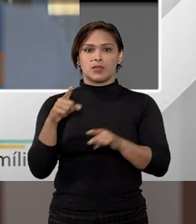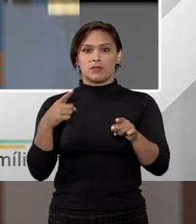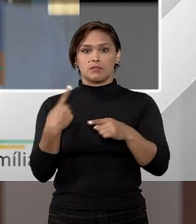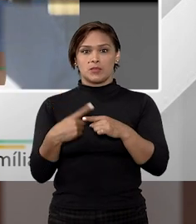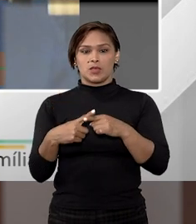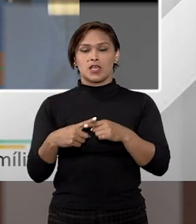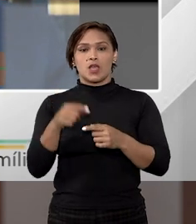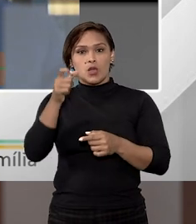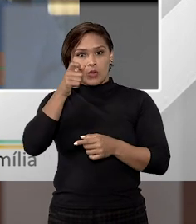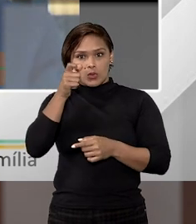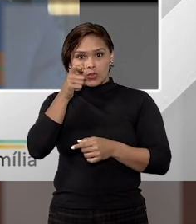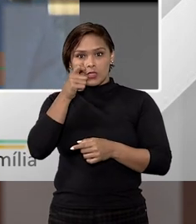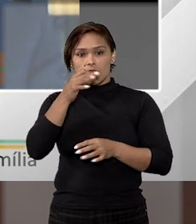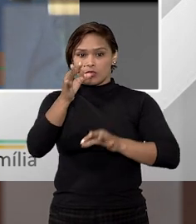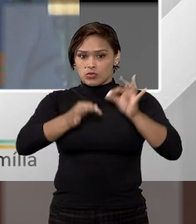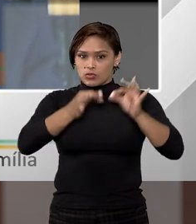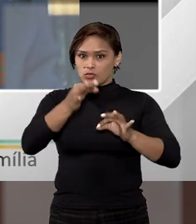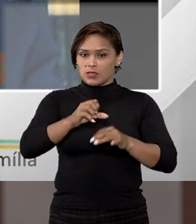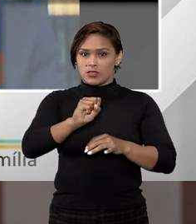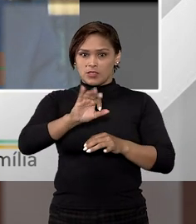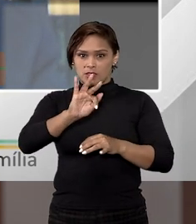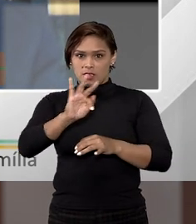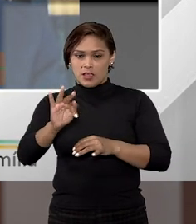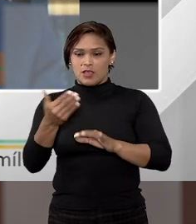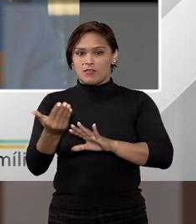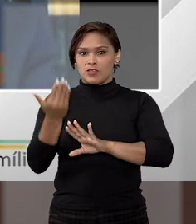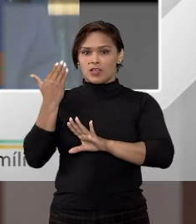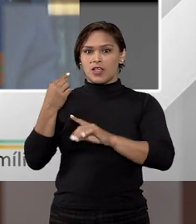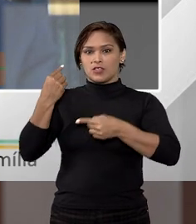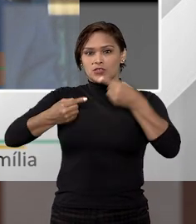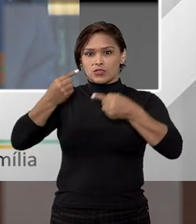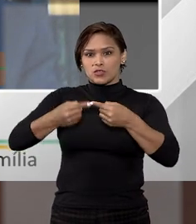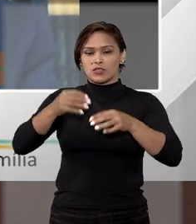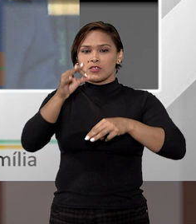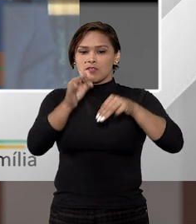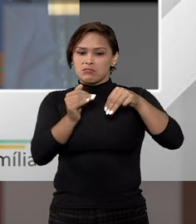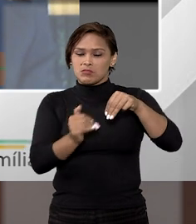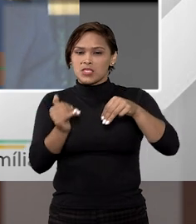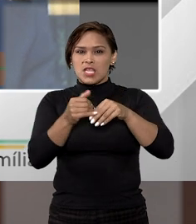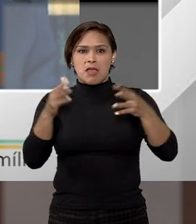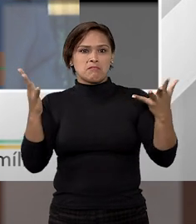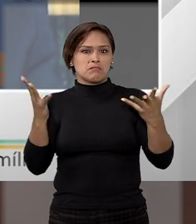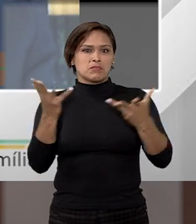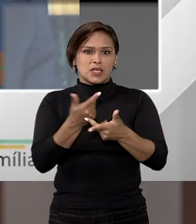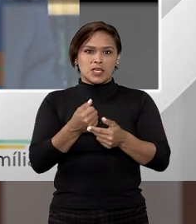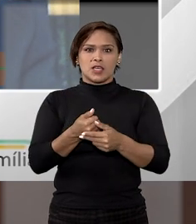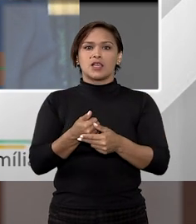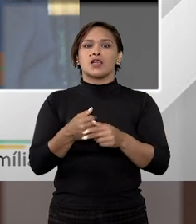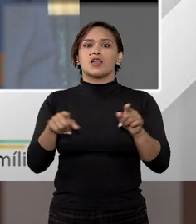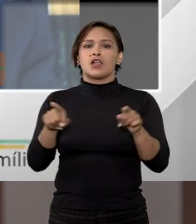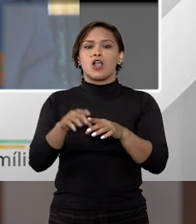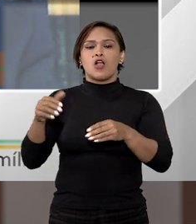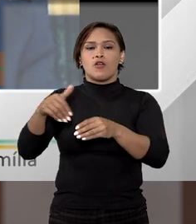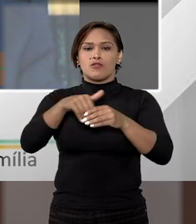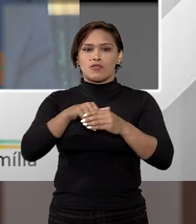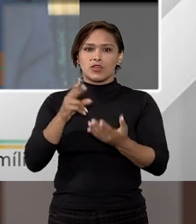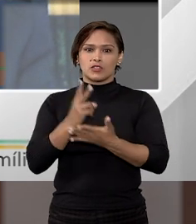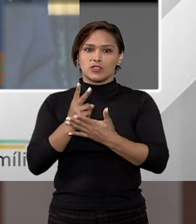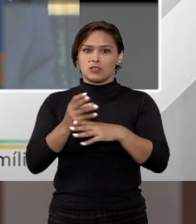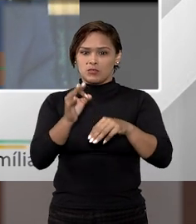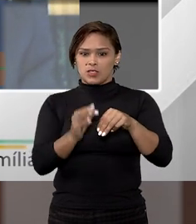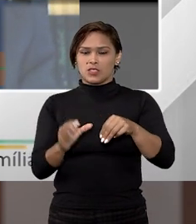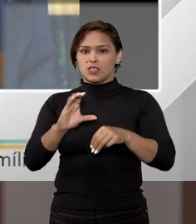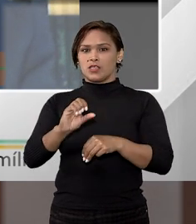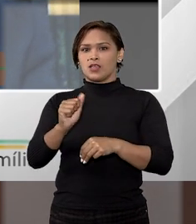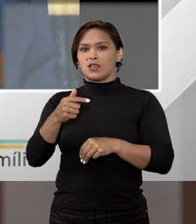Para quem tiver curiosidade de ler o julgamento do STF à época, a discussão entre os ministros é espetacular. É o voto que acabou prevalecendo do